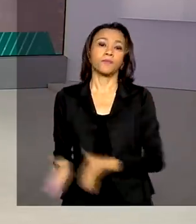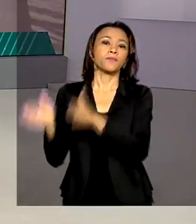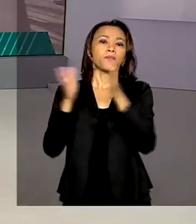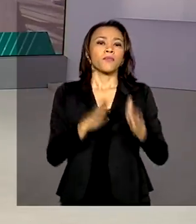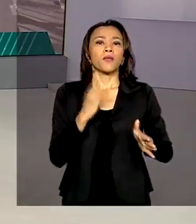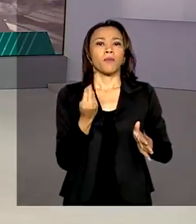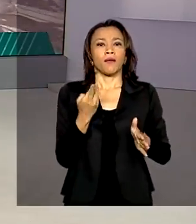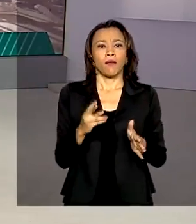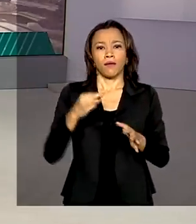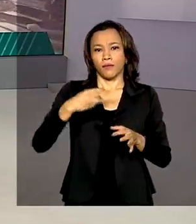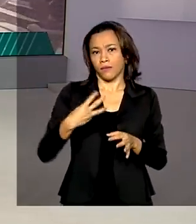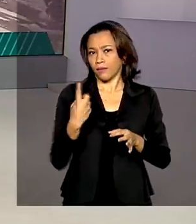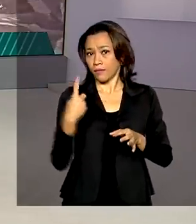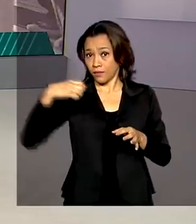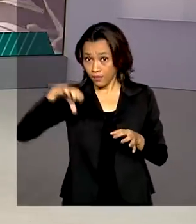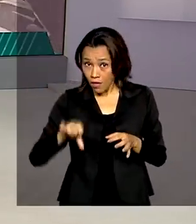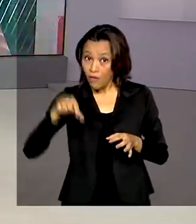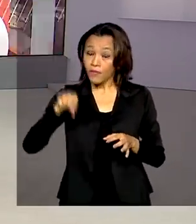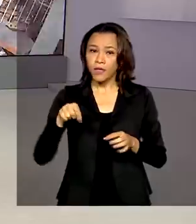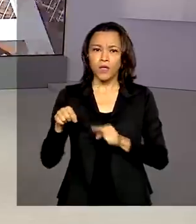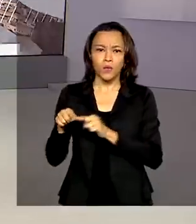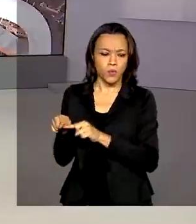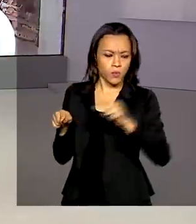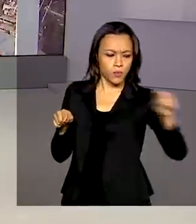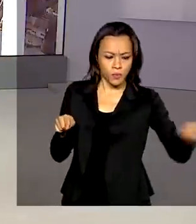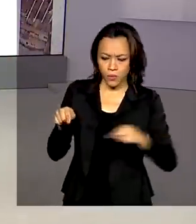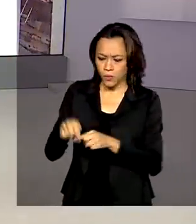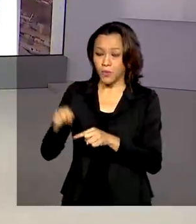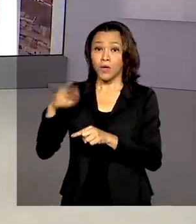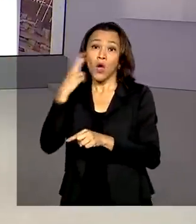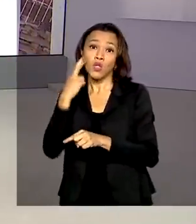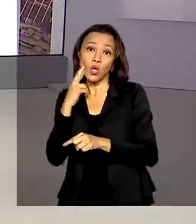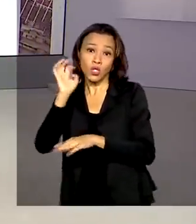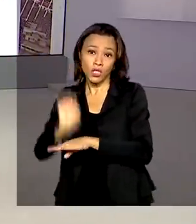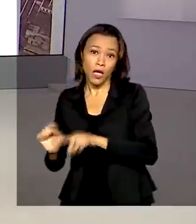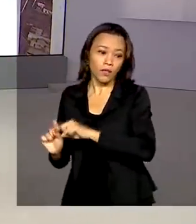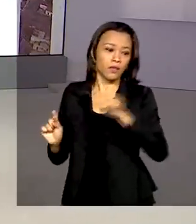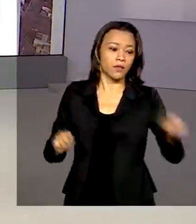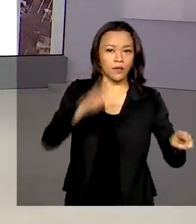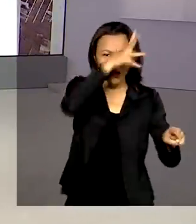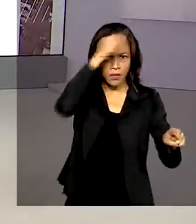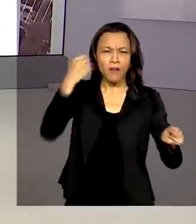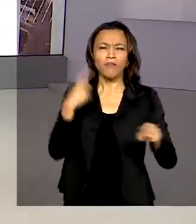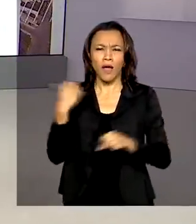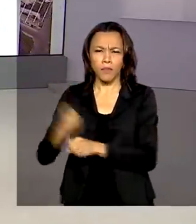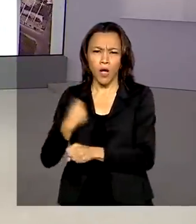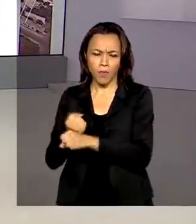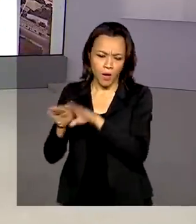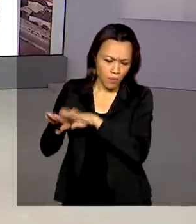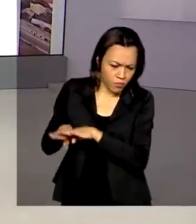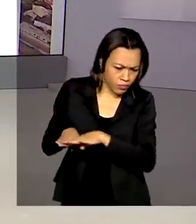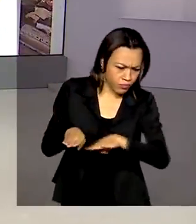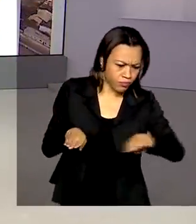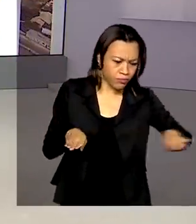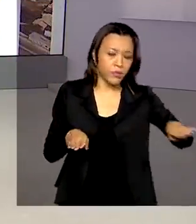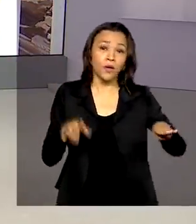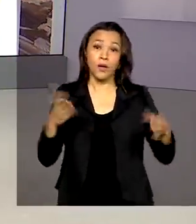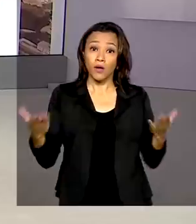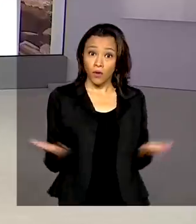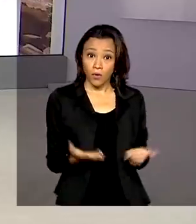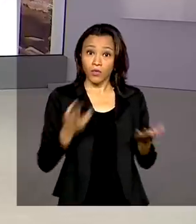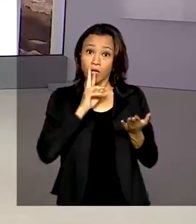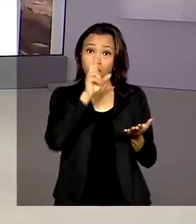que liga os estados do Amazonas e Rondônia, será pavimentada. O Ministério da Infraestrutura divulga hoje o resultado do edital